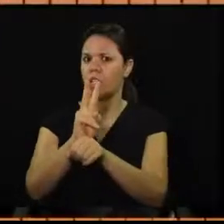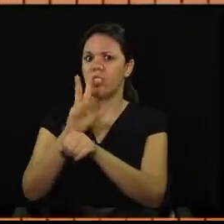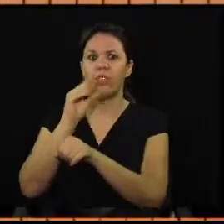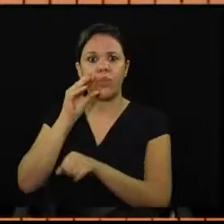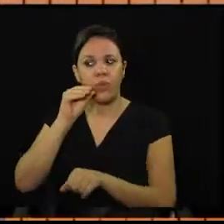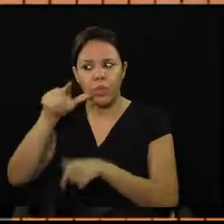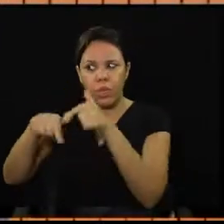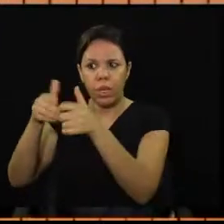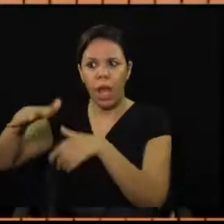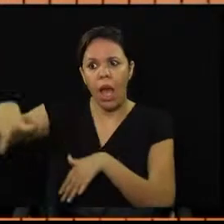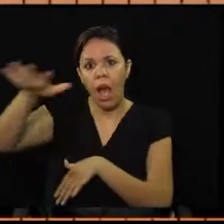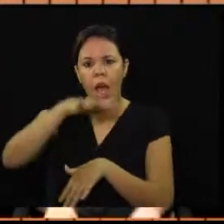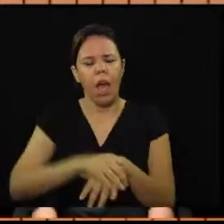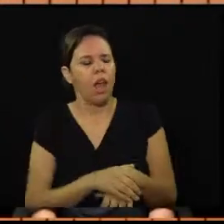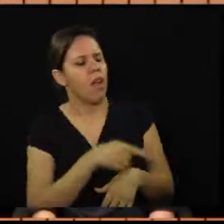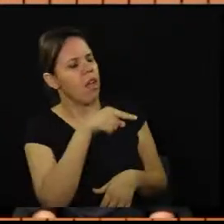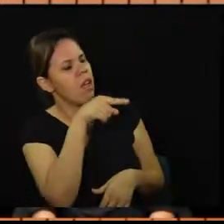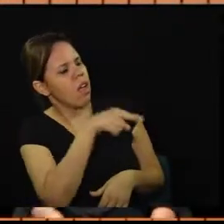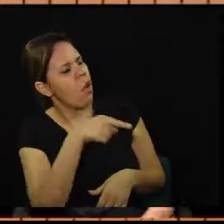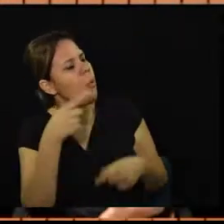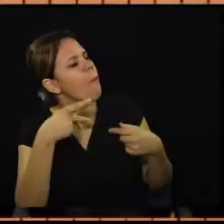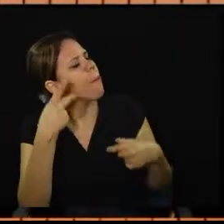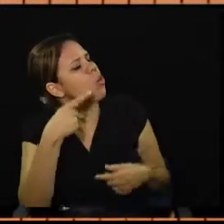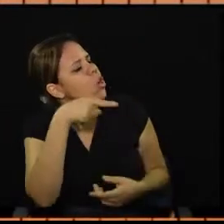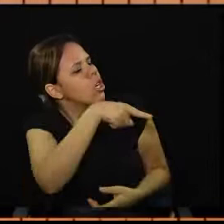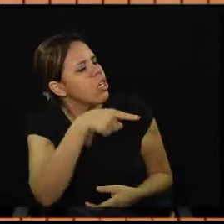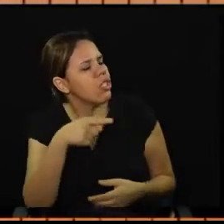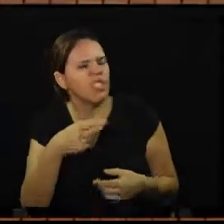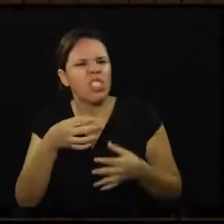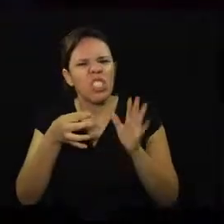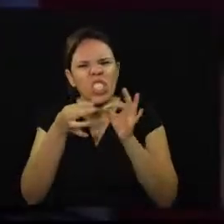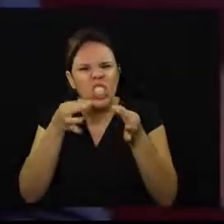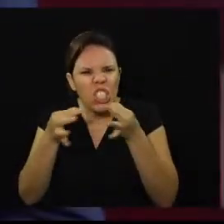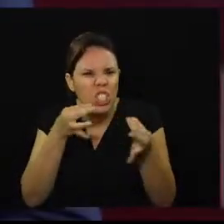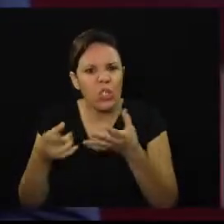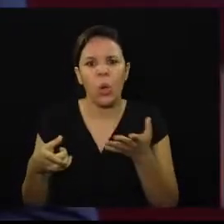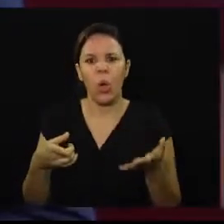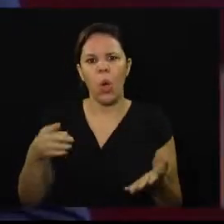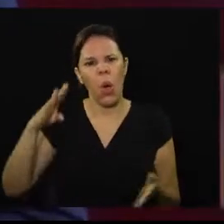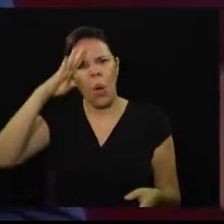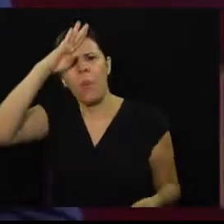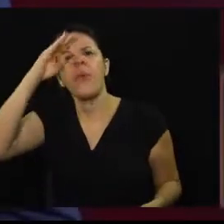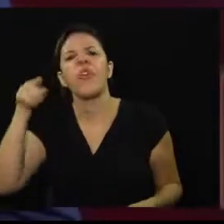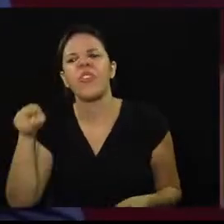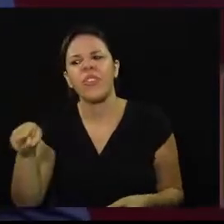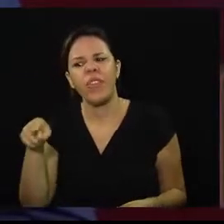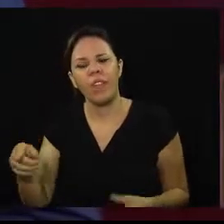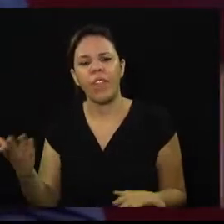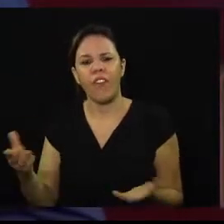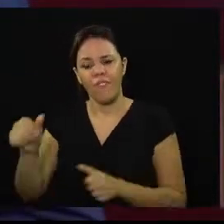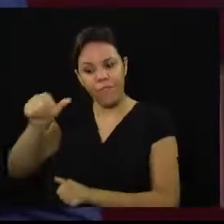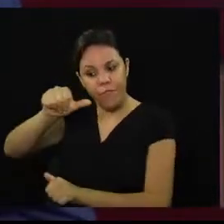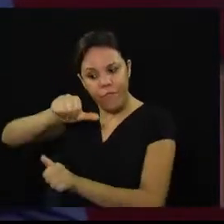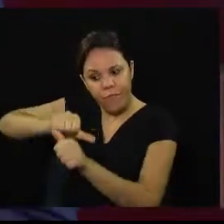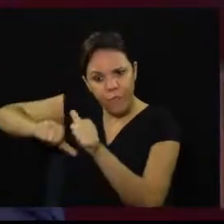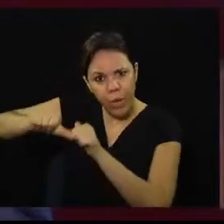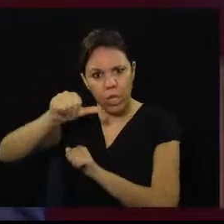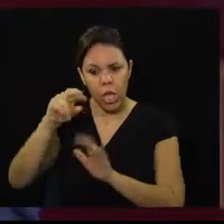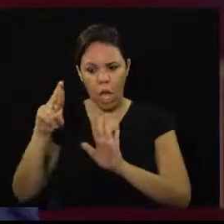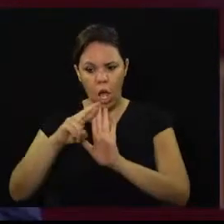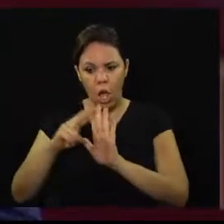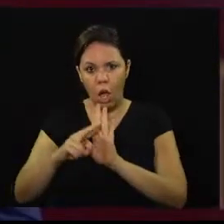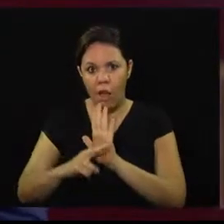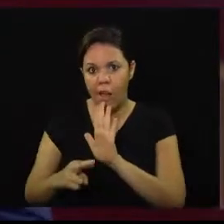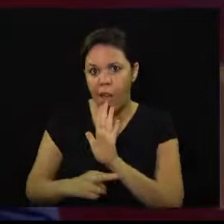O parlamentar criticou a medida do presidente da República, Jair Bolsonaro, que fará mudanças nas normas